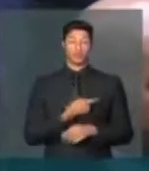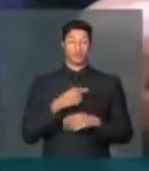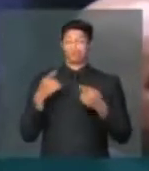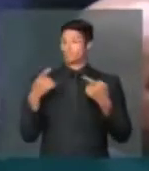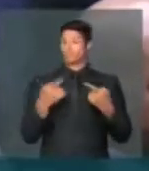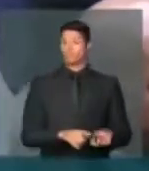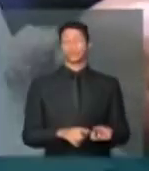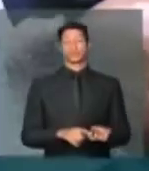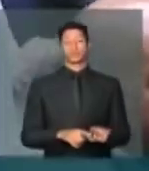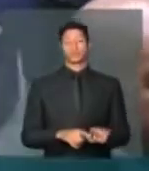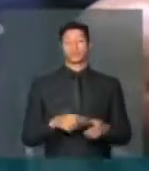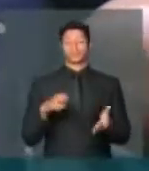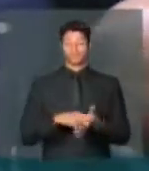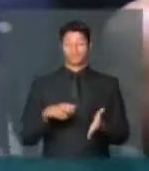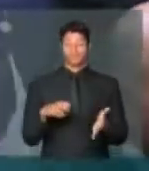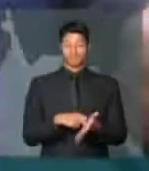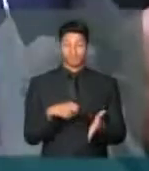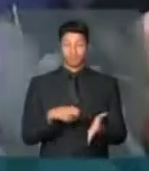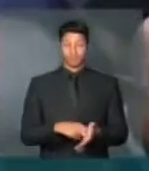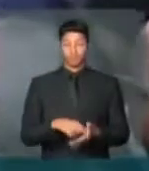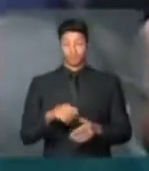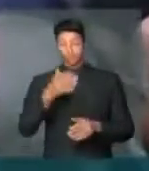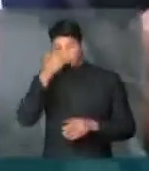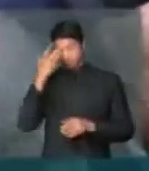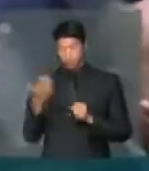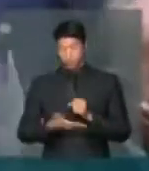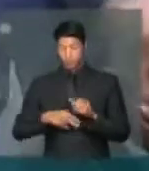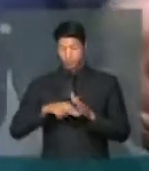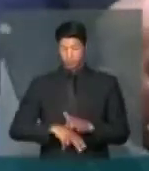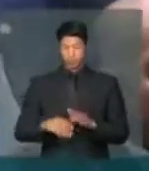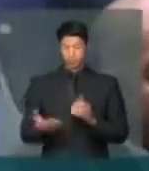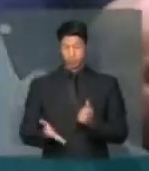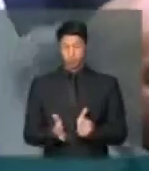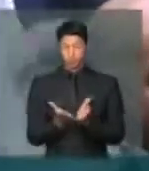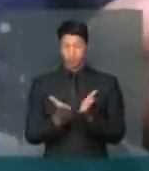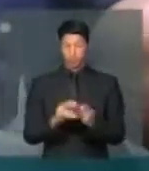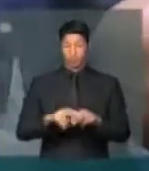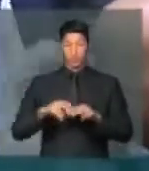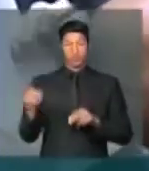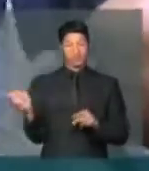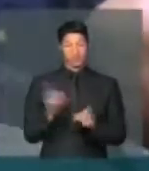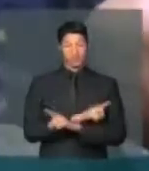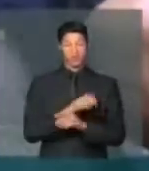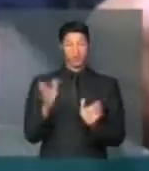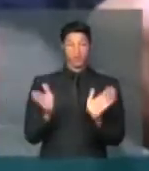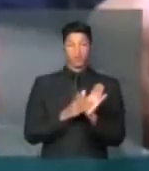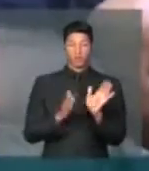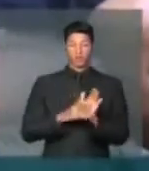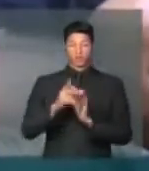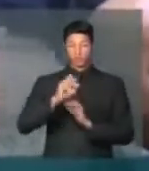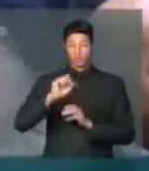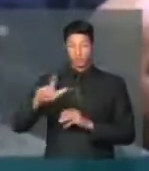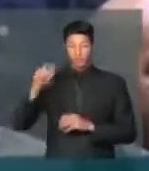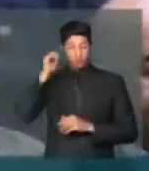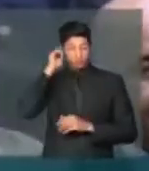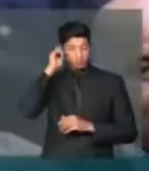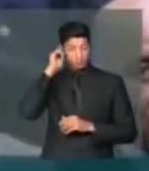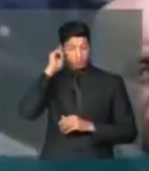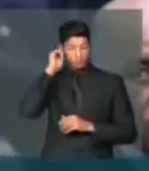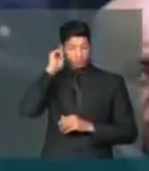somos contra penalizar os de baixo e os mais pobres por isso é não a proposta do PSOL